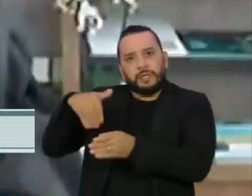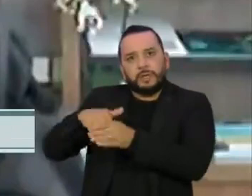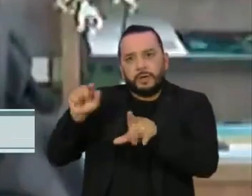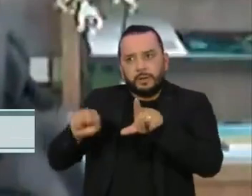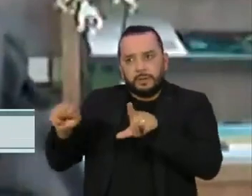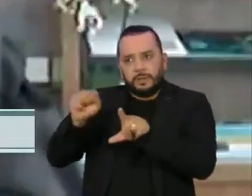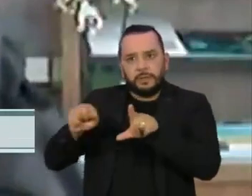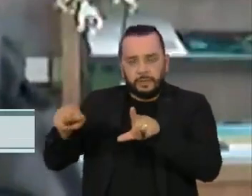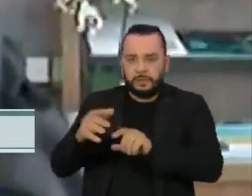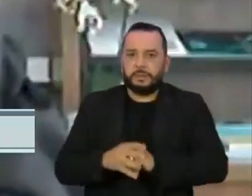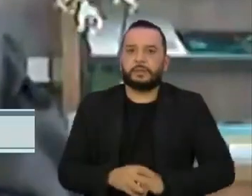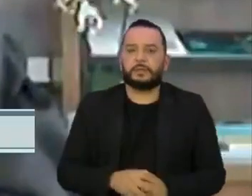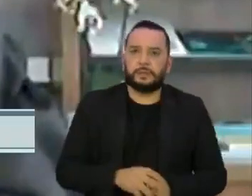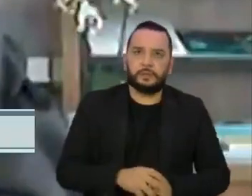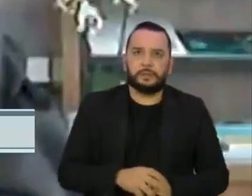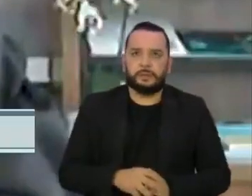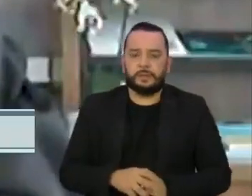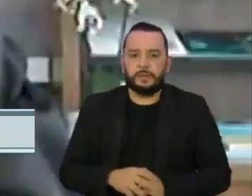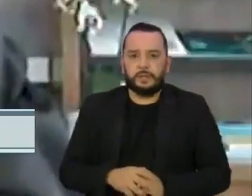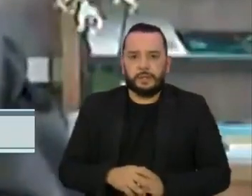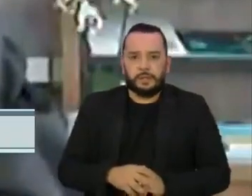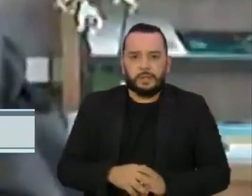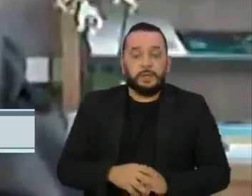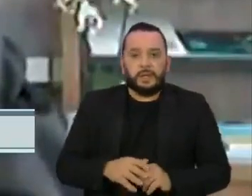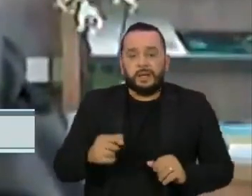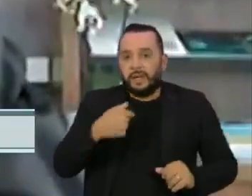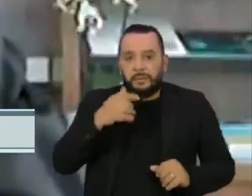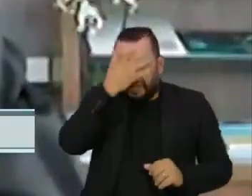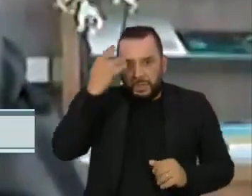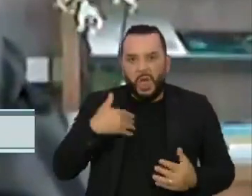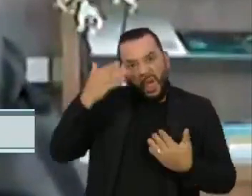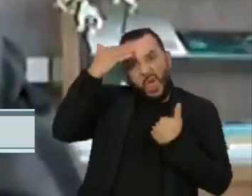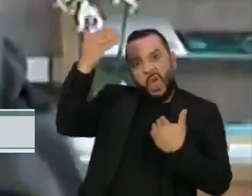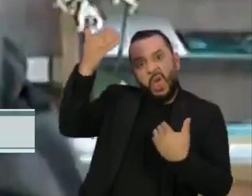a má-fé, nós não temos solução.